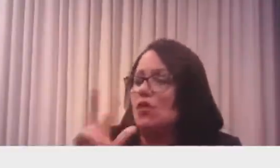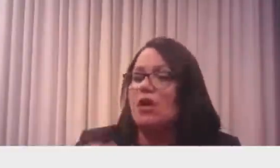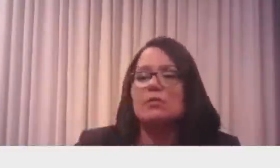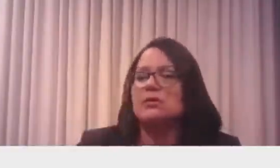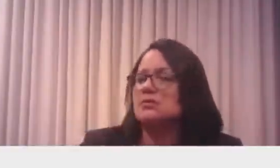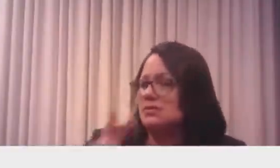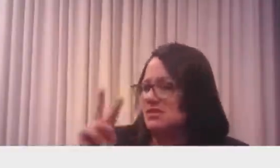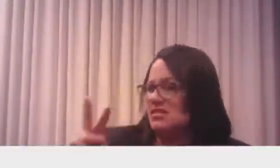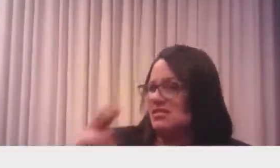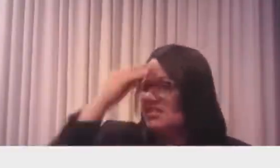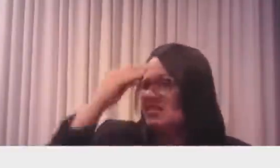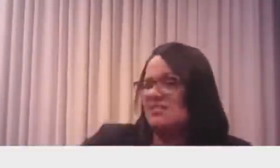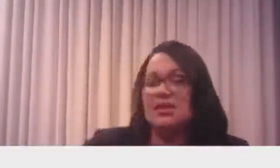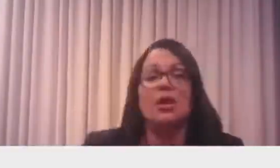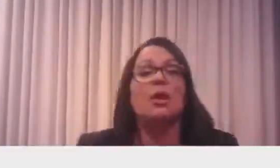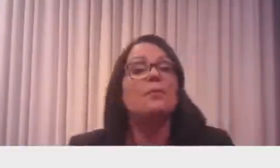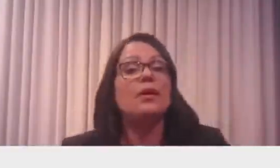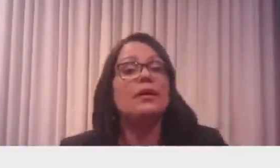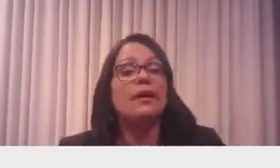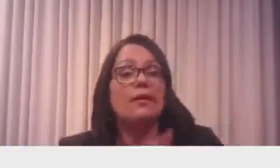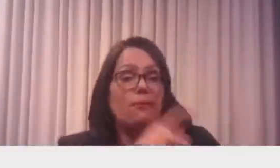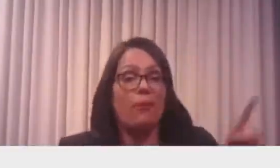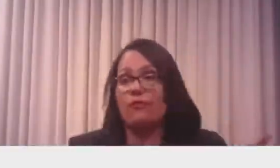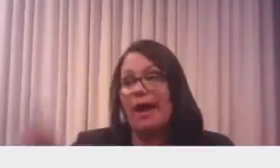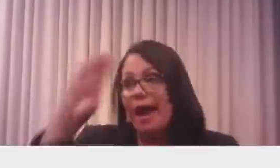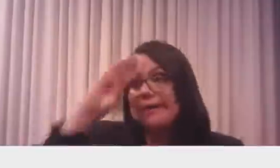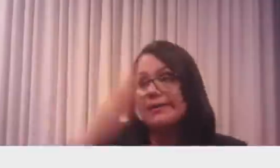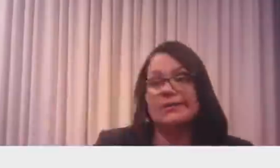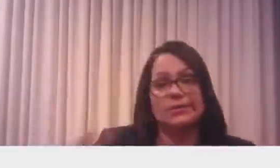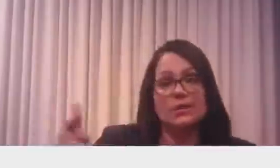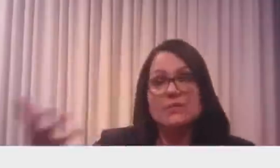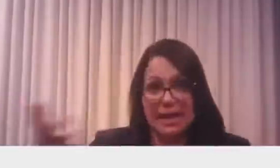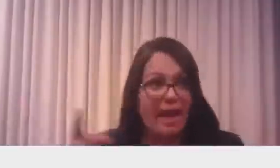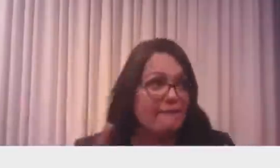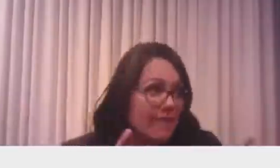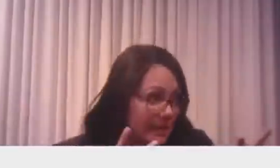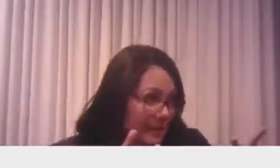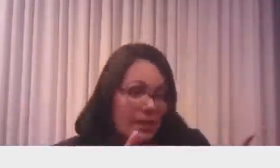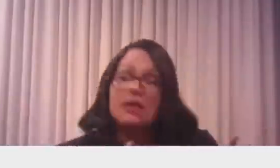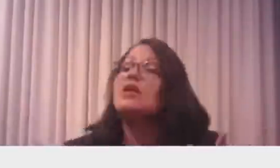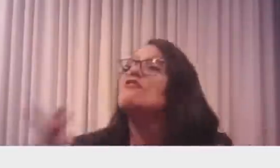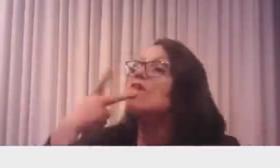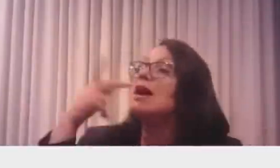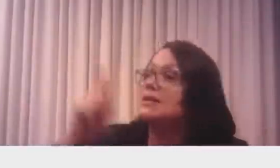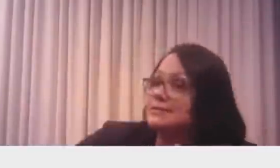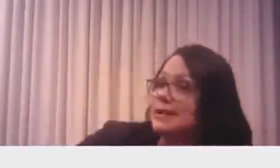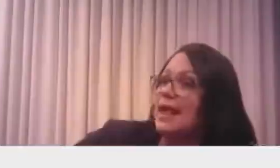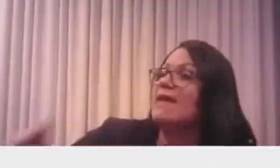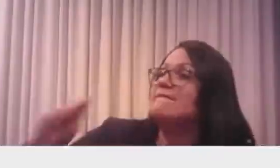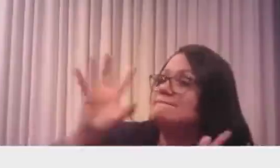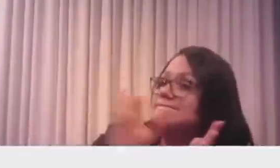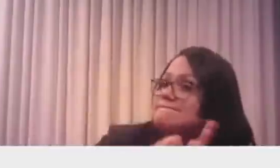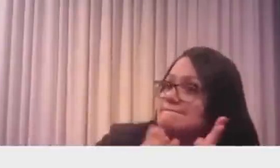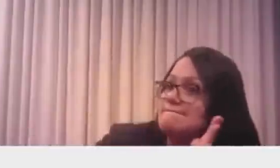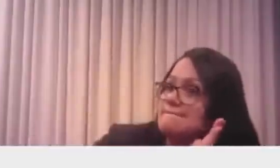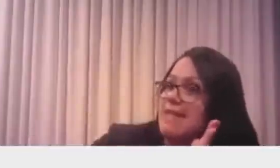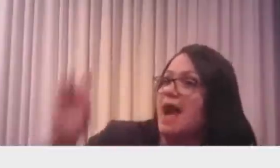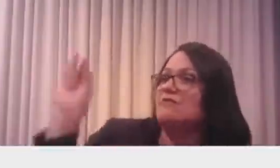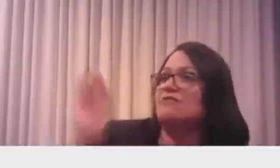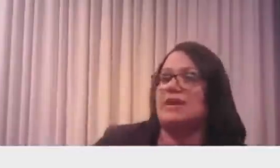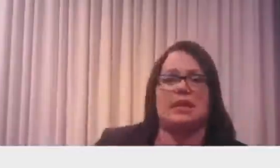não está se acreditando naquela mídia. Quer vender bastante? Fala a verdade, escreve a verdade, não brinca com os fatos.